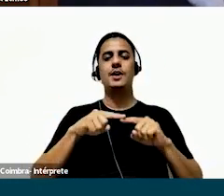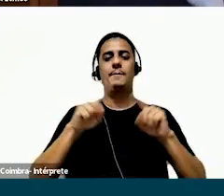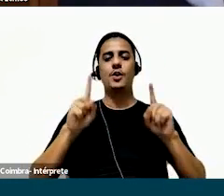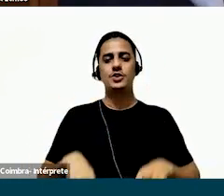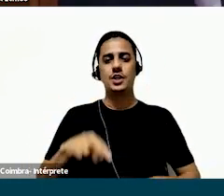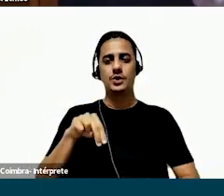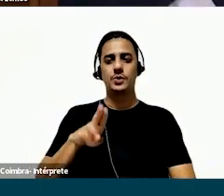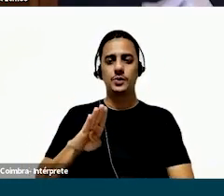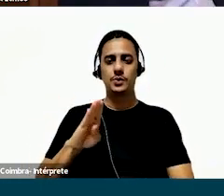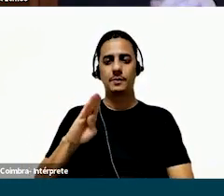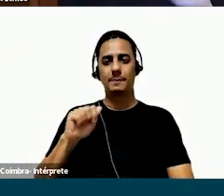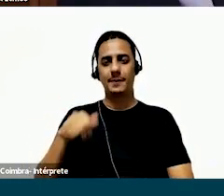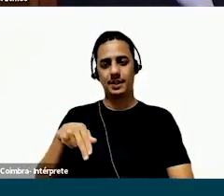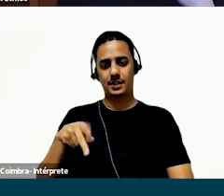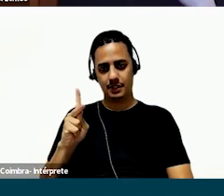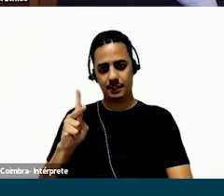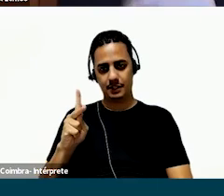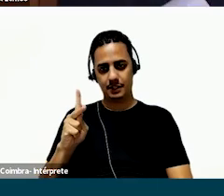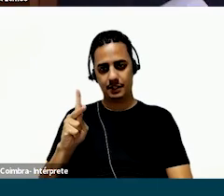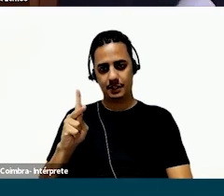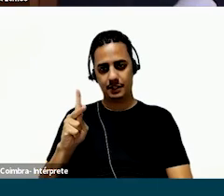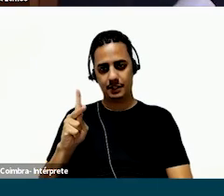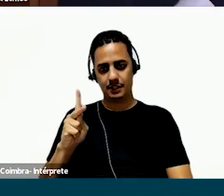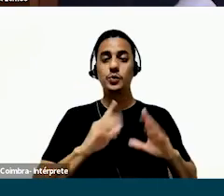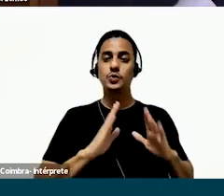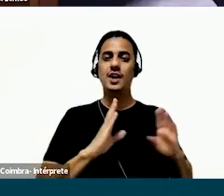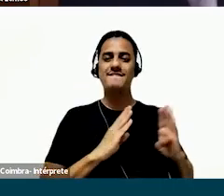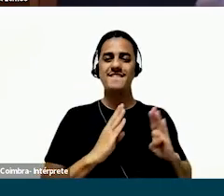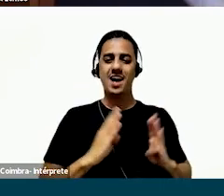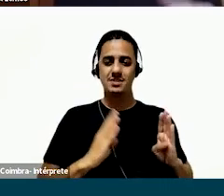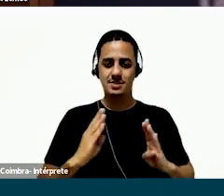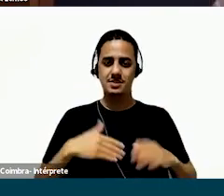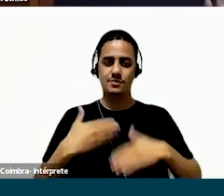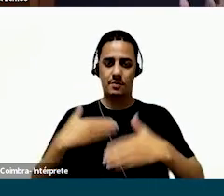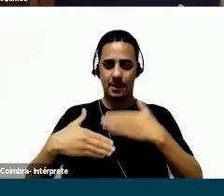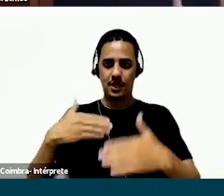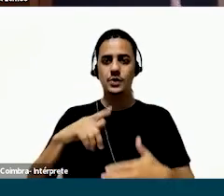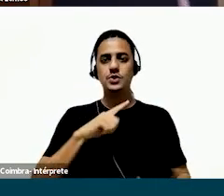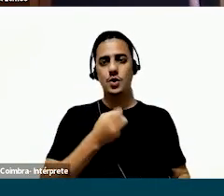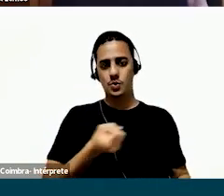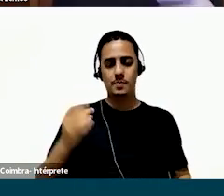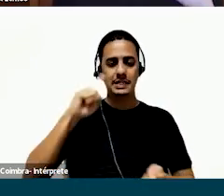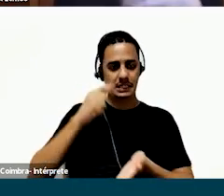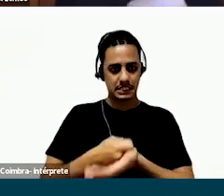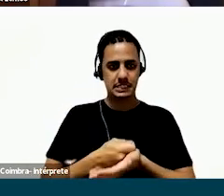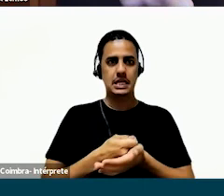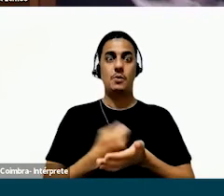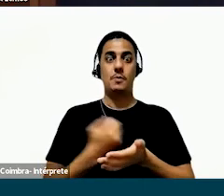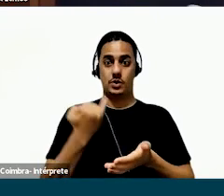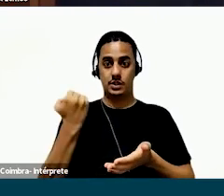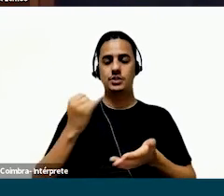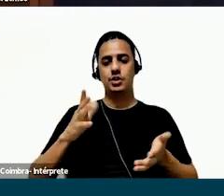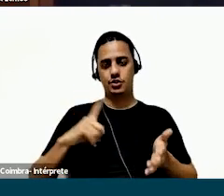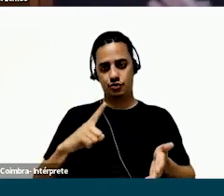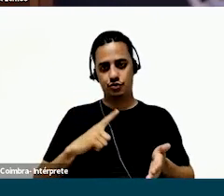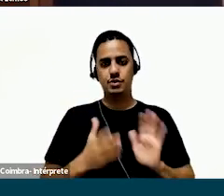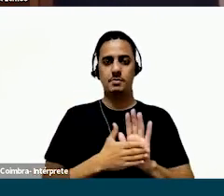adaptação é o projeto de Nubank. Então, esse aqui é um caso de um produto que ele ainda estava numa fase de desenvolvimento, enfim, algumas decisões muito